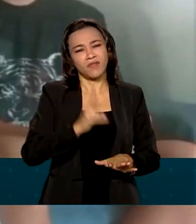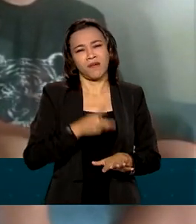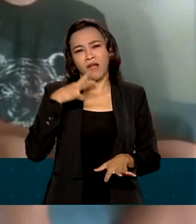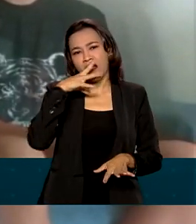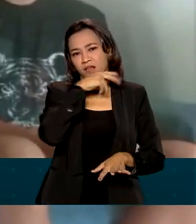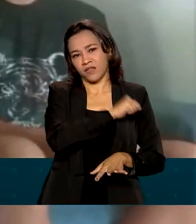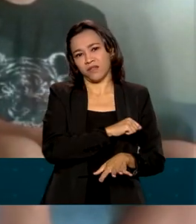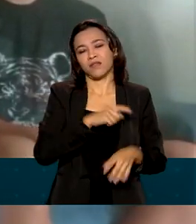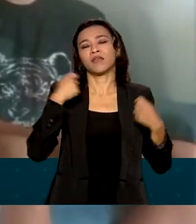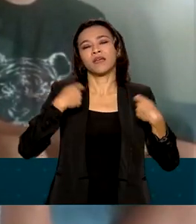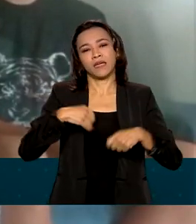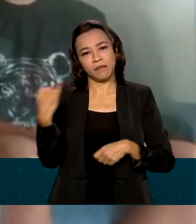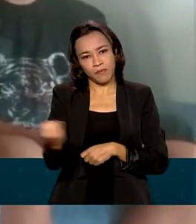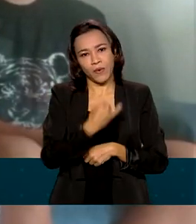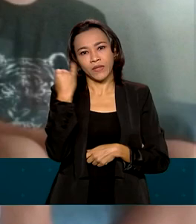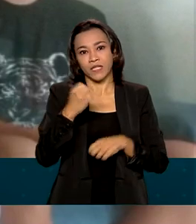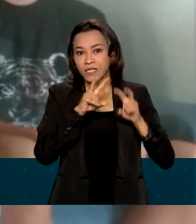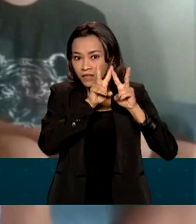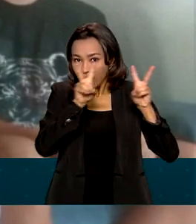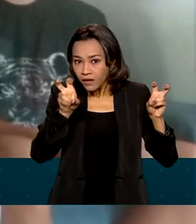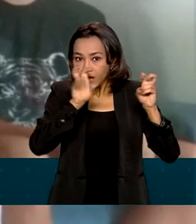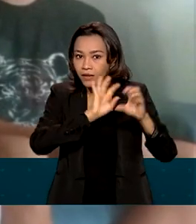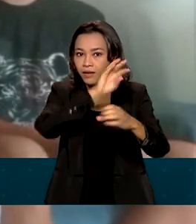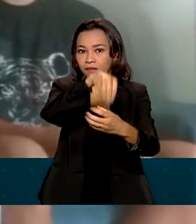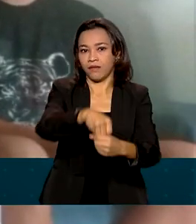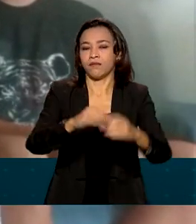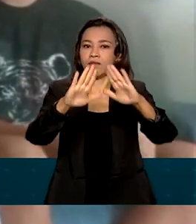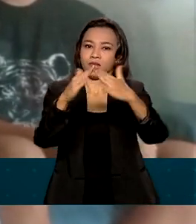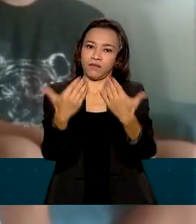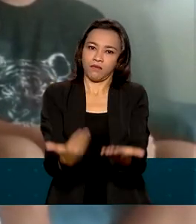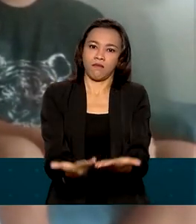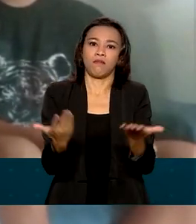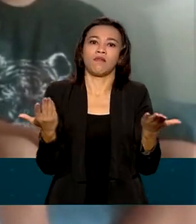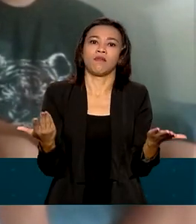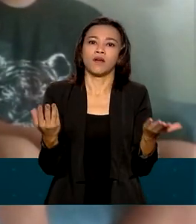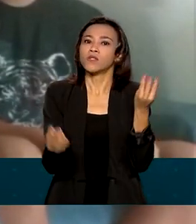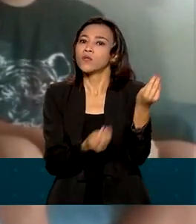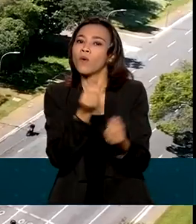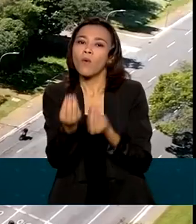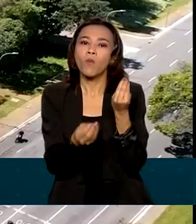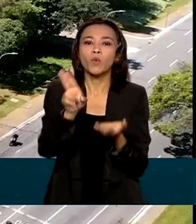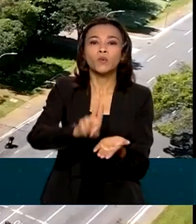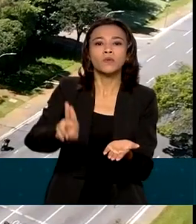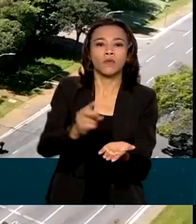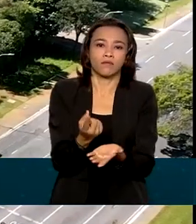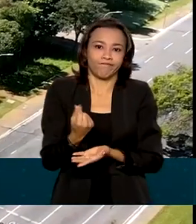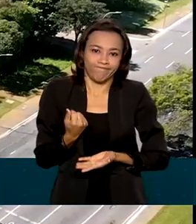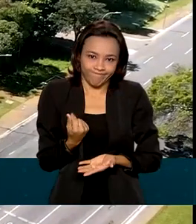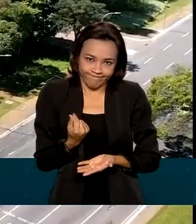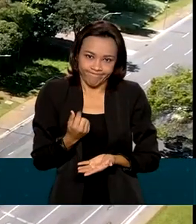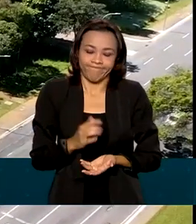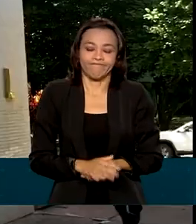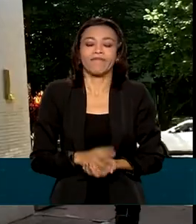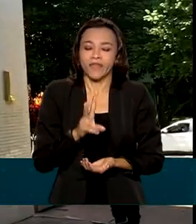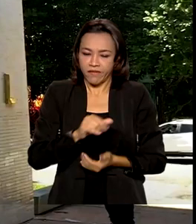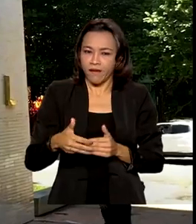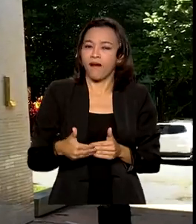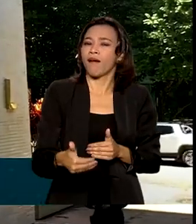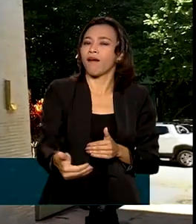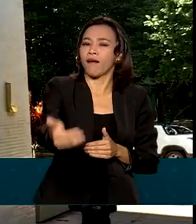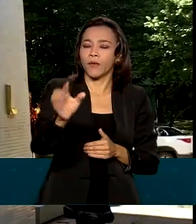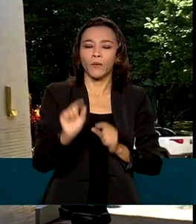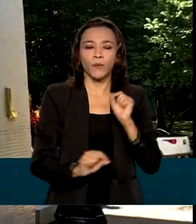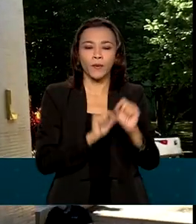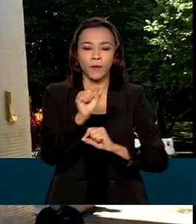realmente estar dentro da escola essa questão da educação financeira. E assim será. Uma